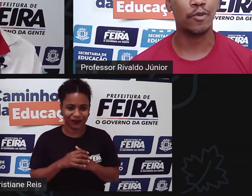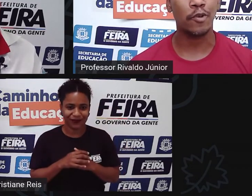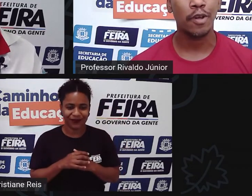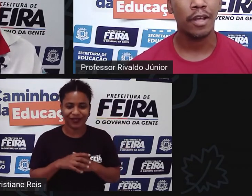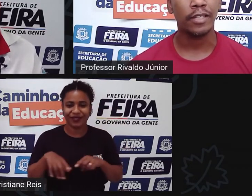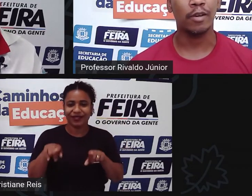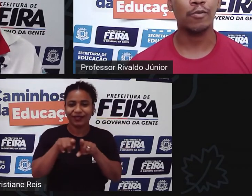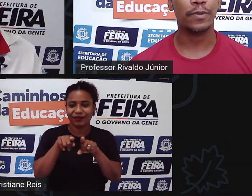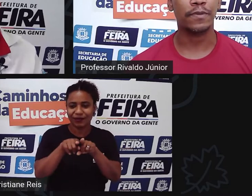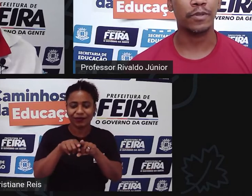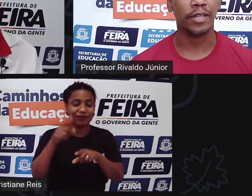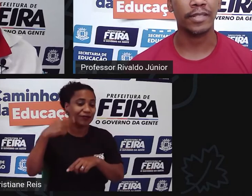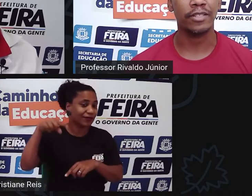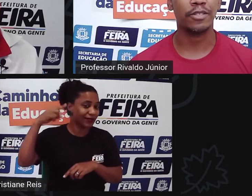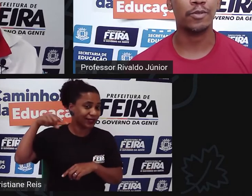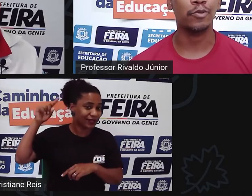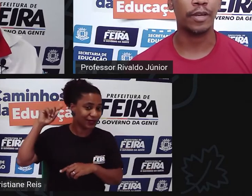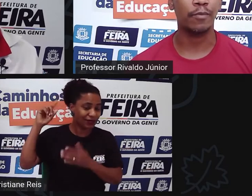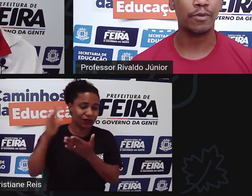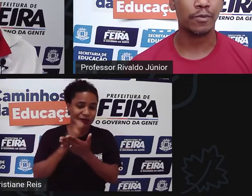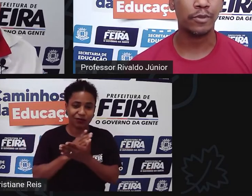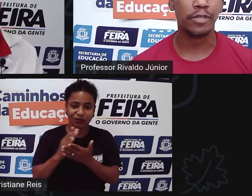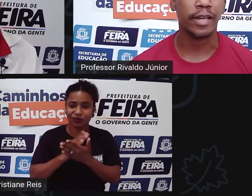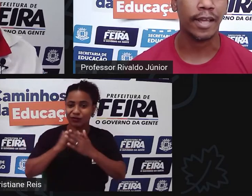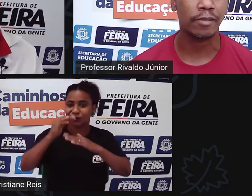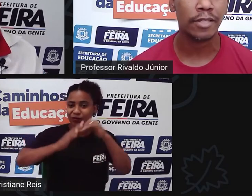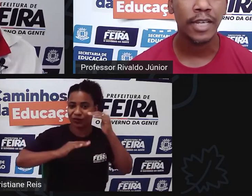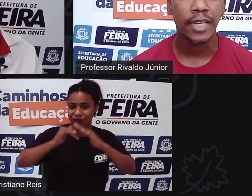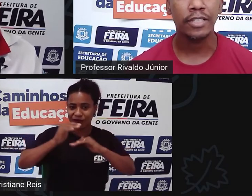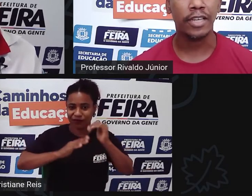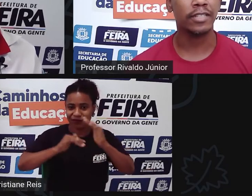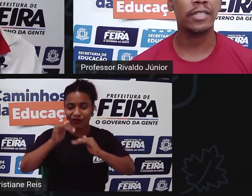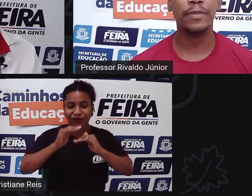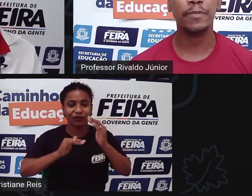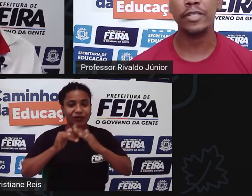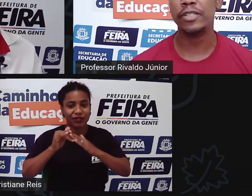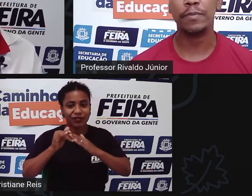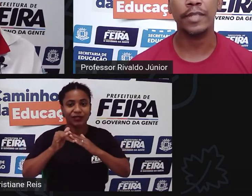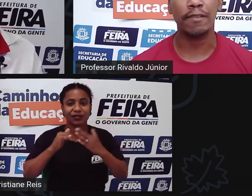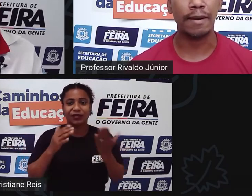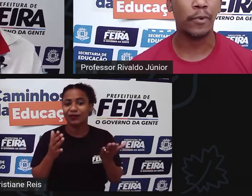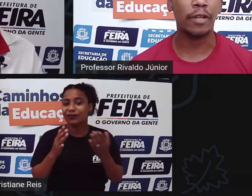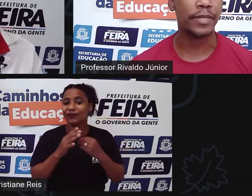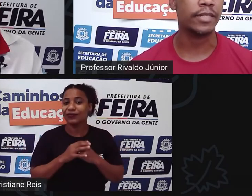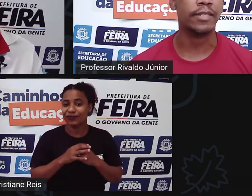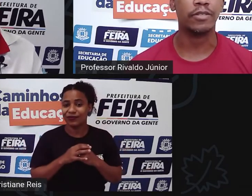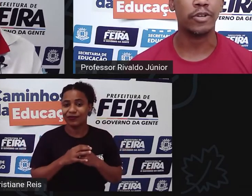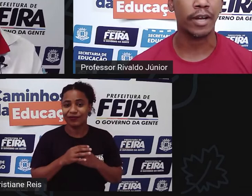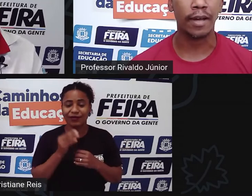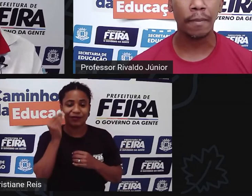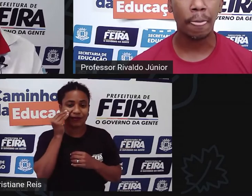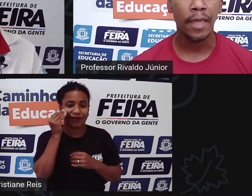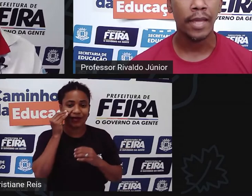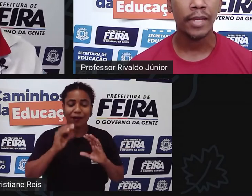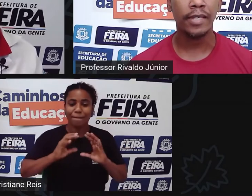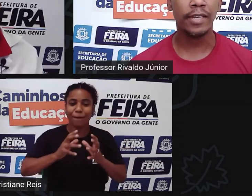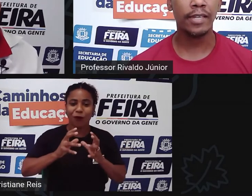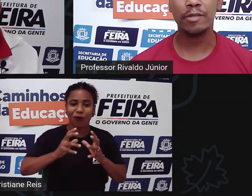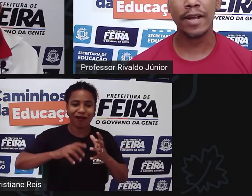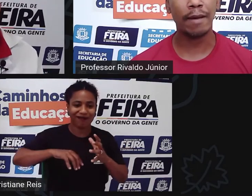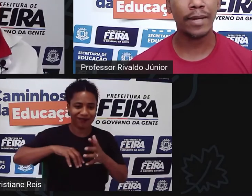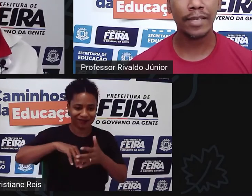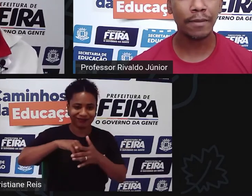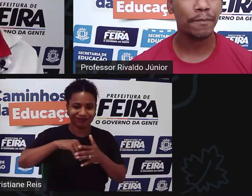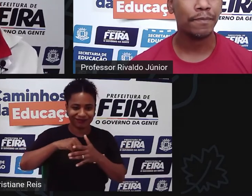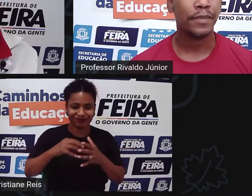valorizou em alguns profissionais a gente escuta muitos relatos de que a gente simplesmente dava a bola para as crianças jogarem e